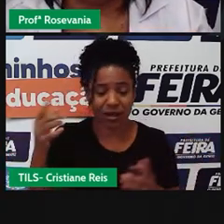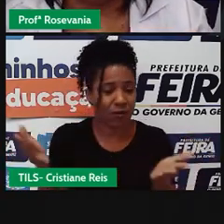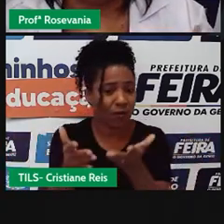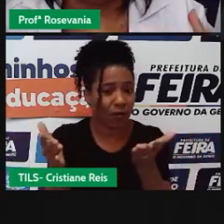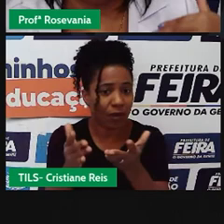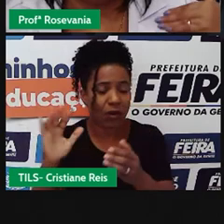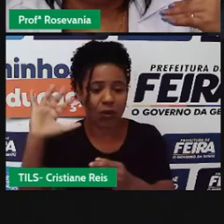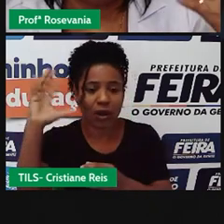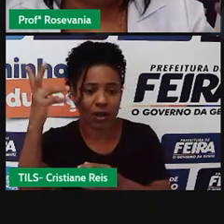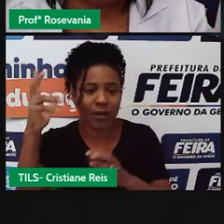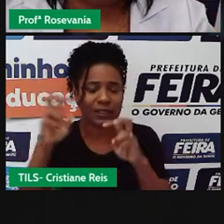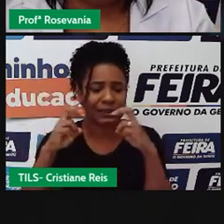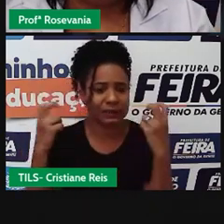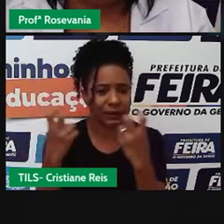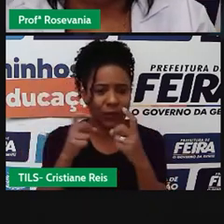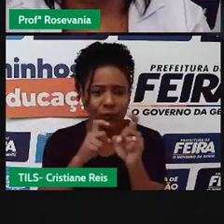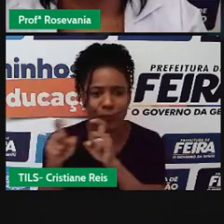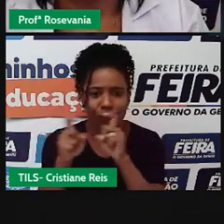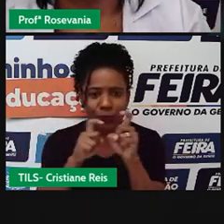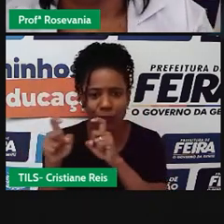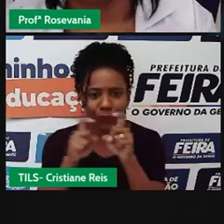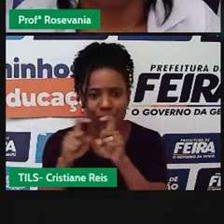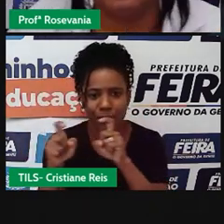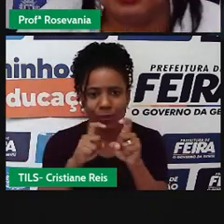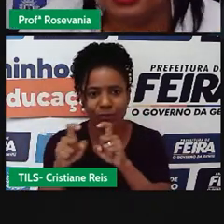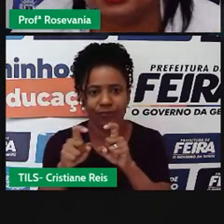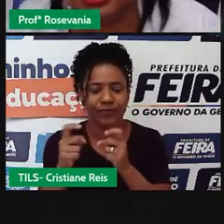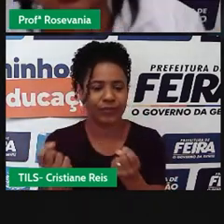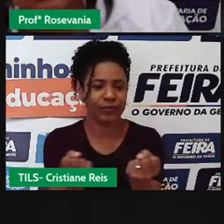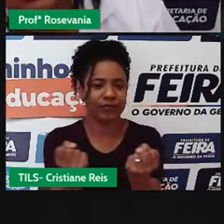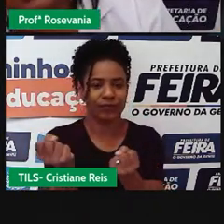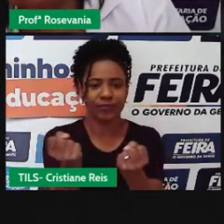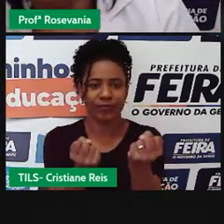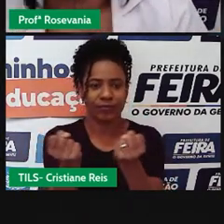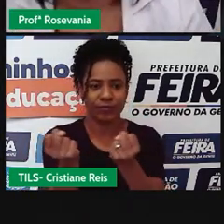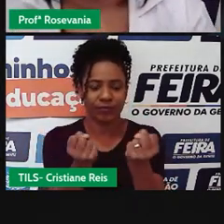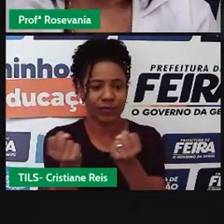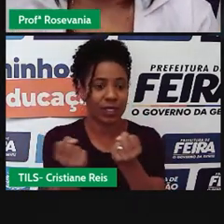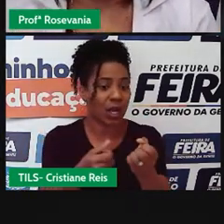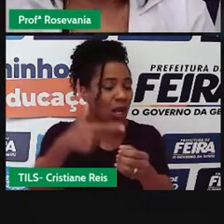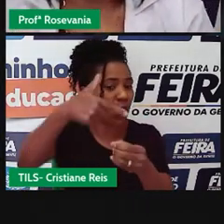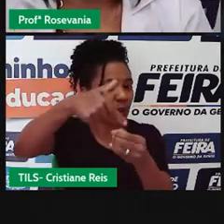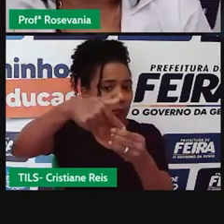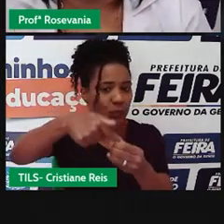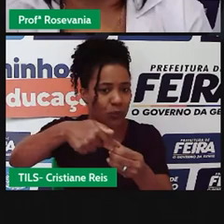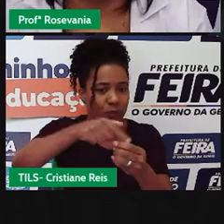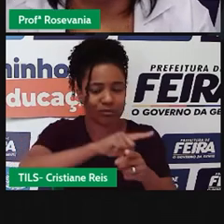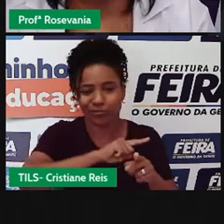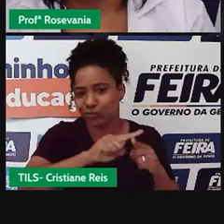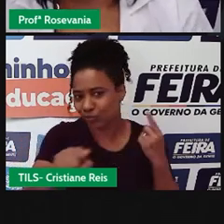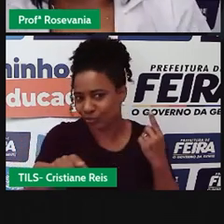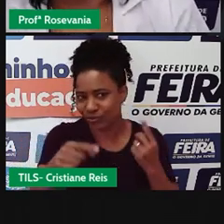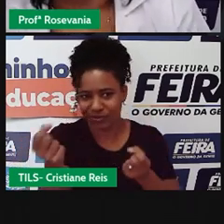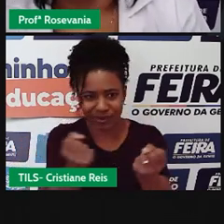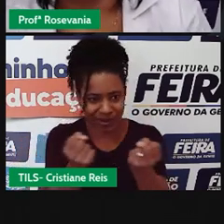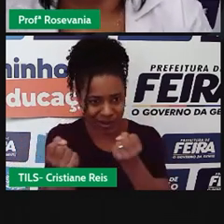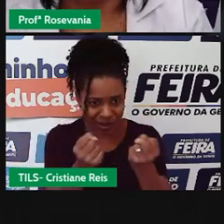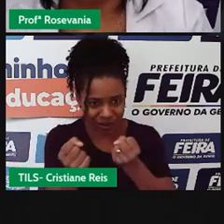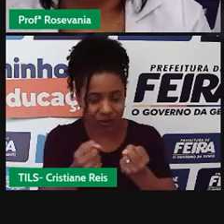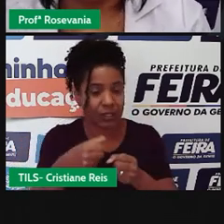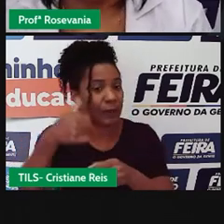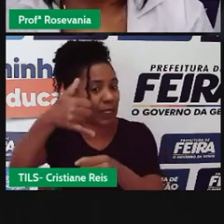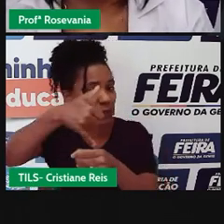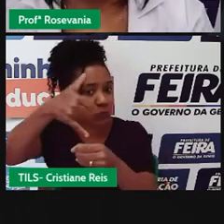agora, né, vão desestimular a produção de carros movidos, né, combustíveis fósseis, no caso, gasolina e o